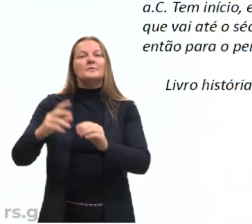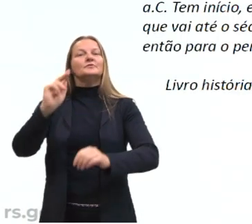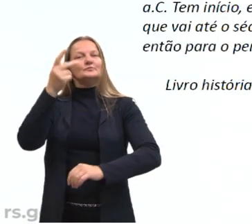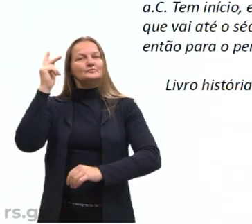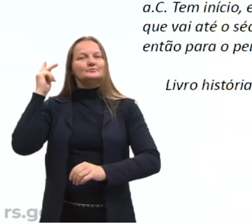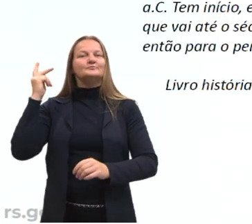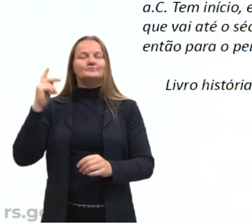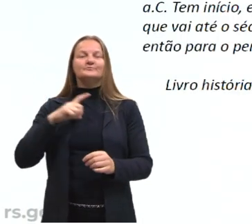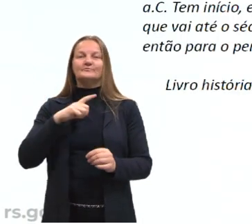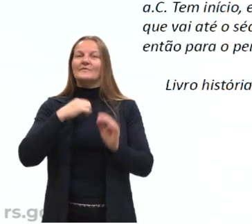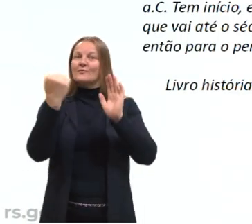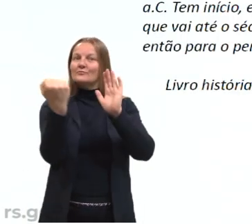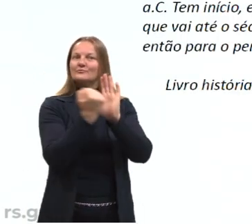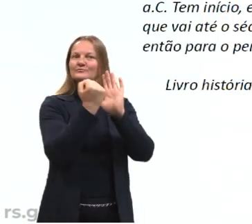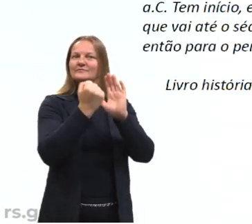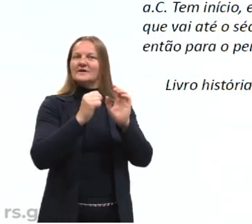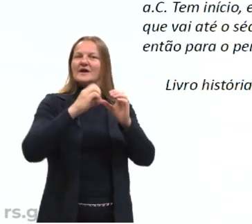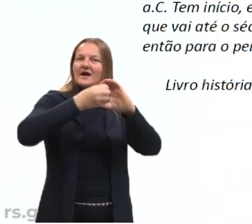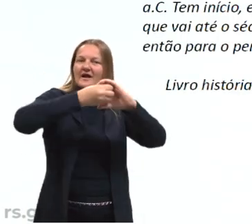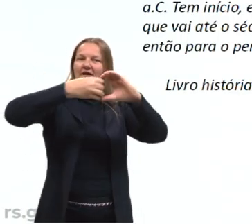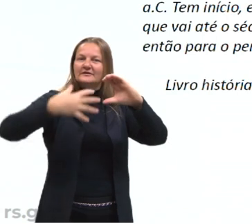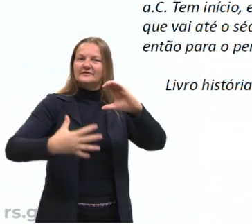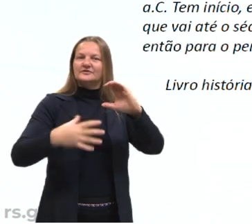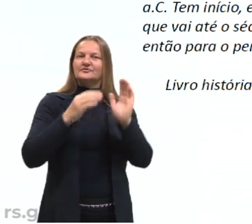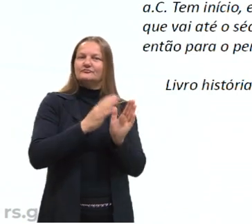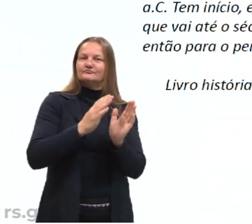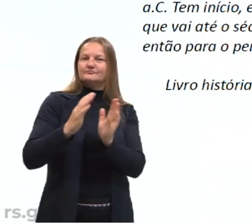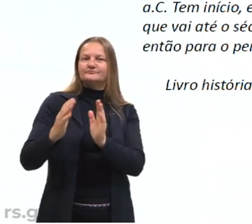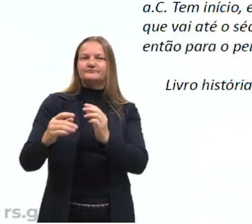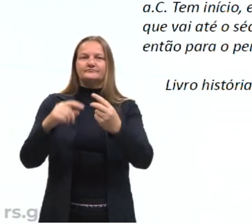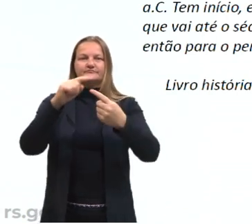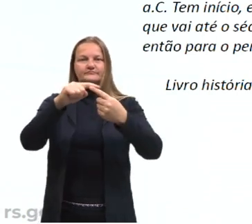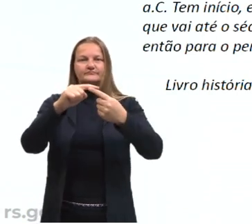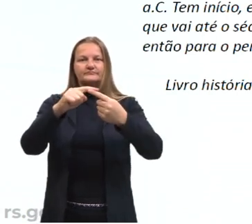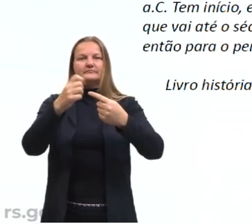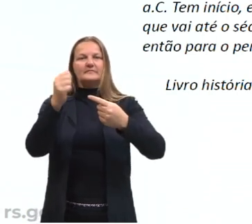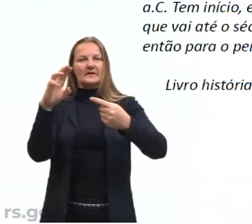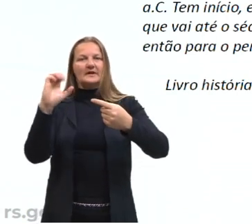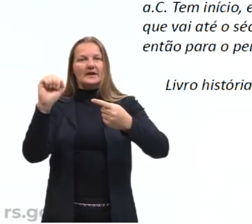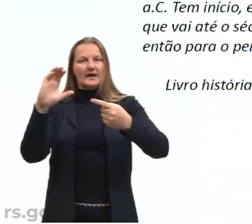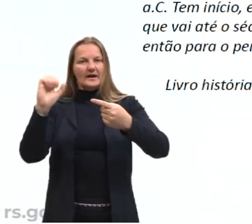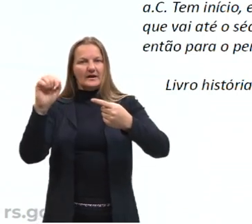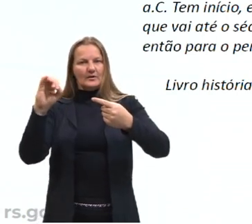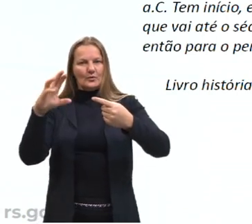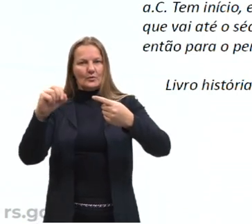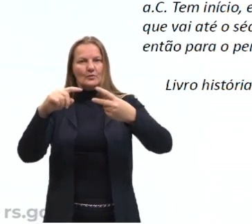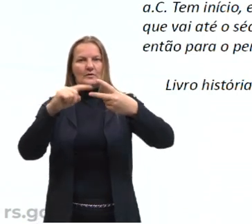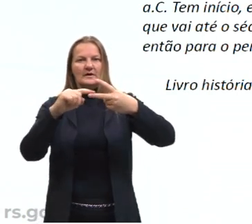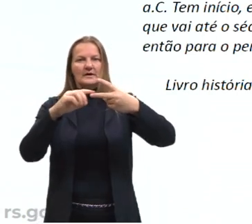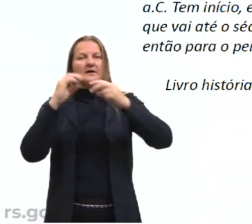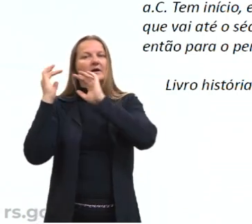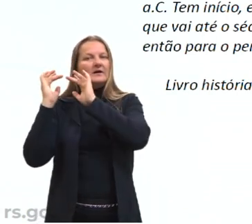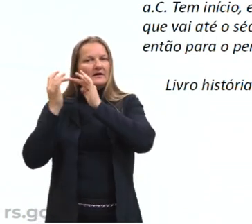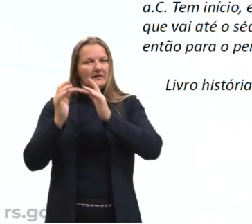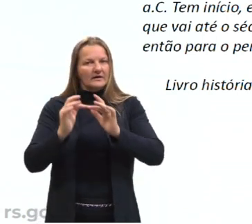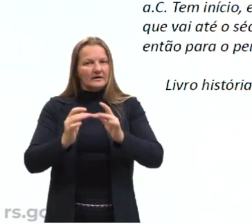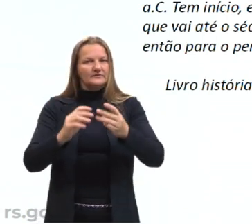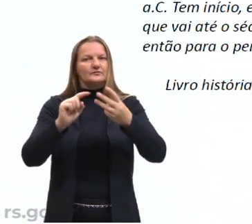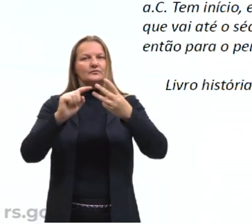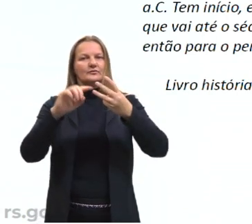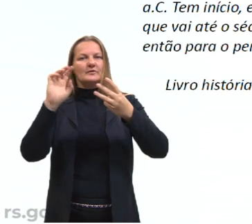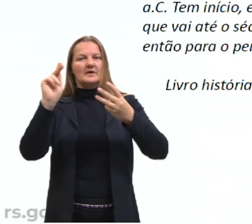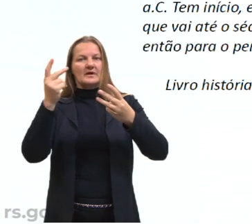de cada uma das fases do arcaico clássico e helenístico. E a gente pode, então, dessas